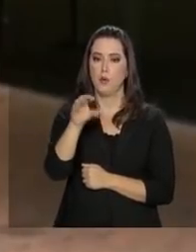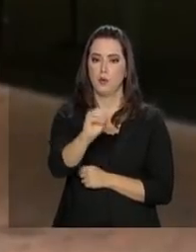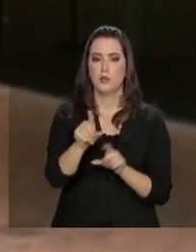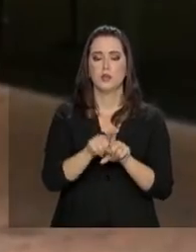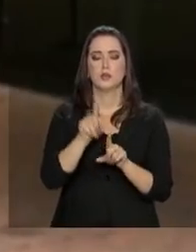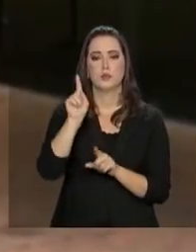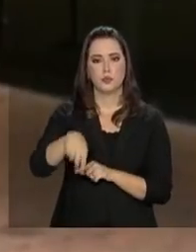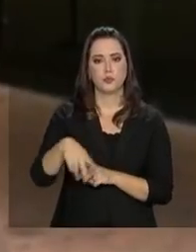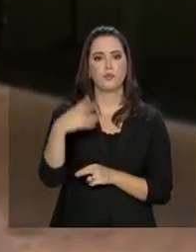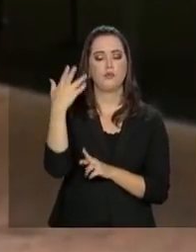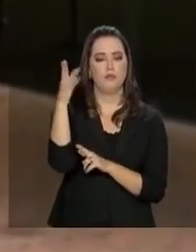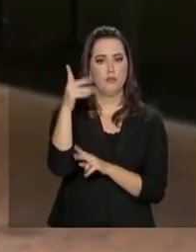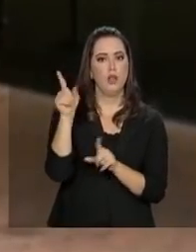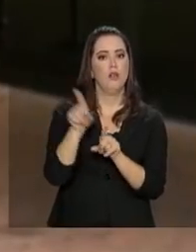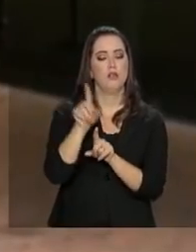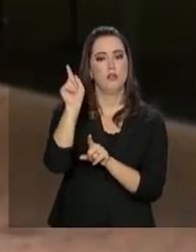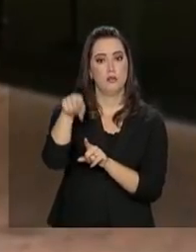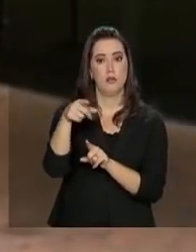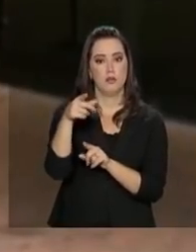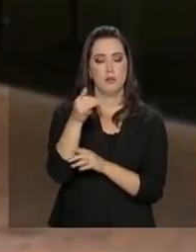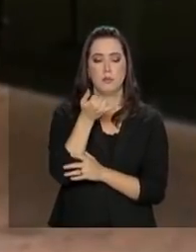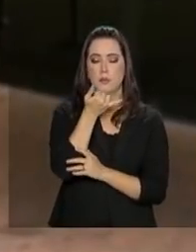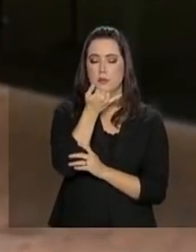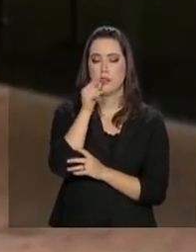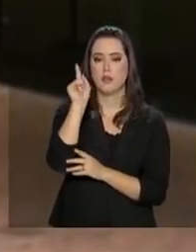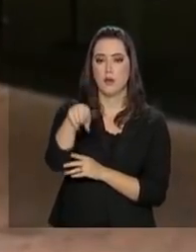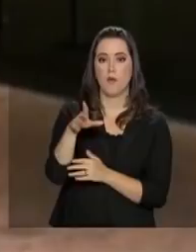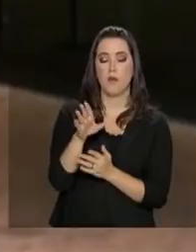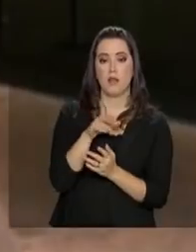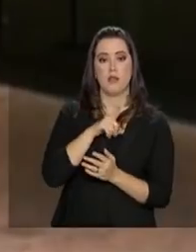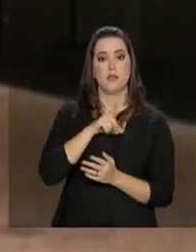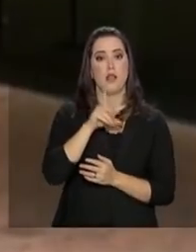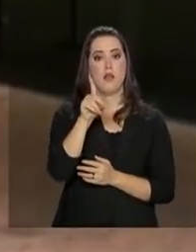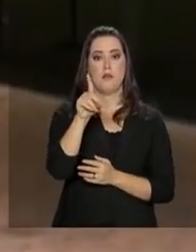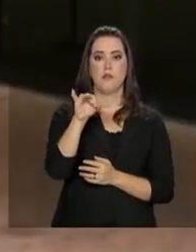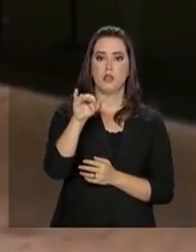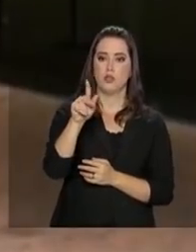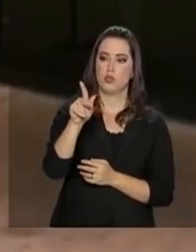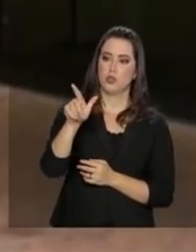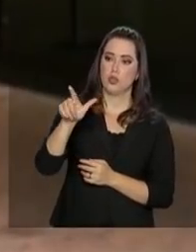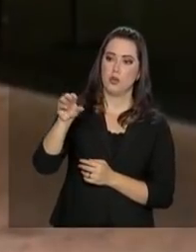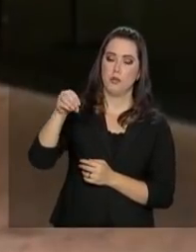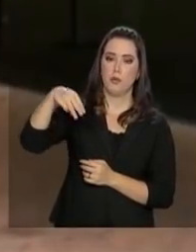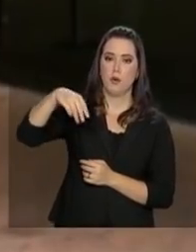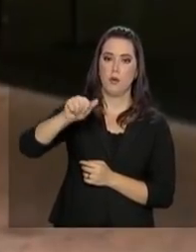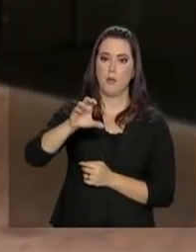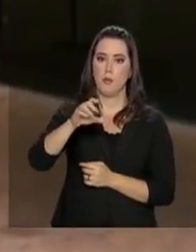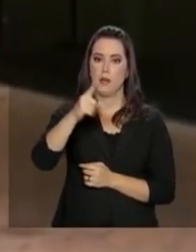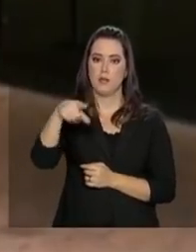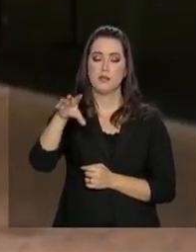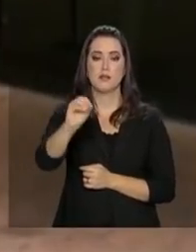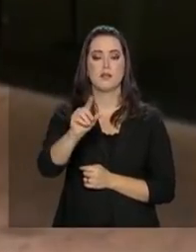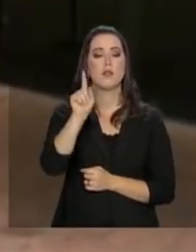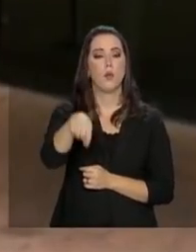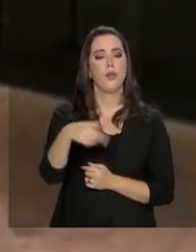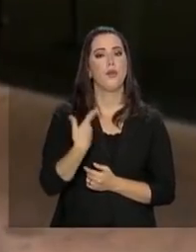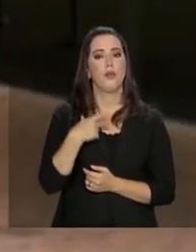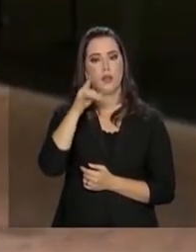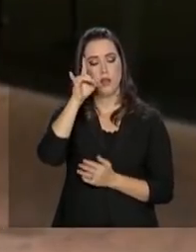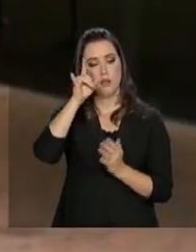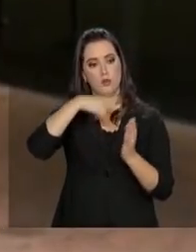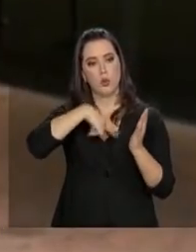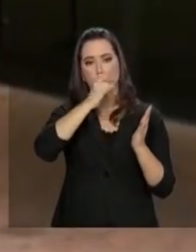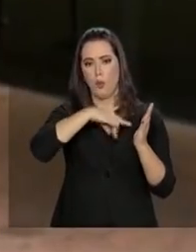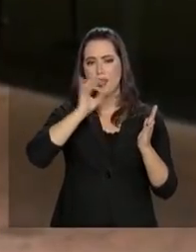Eleitoral às 4 da tarde. A diplomação é uma cerimônia que atesta que o candidato foi efetivamente eleito pelo